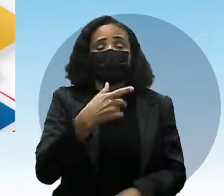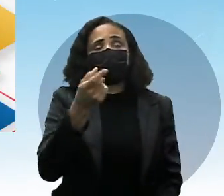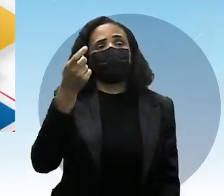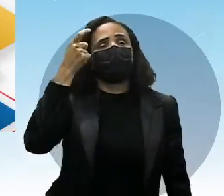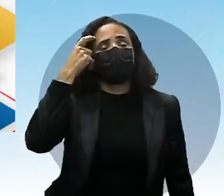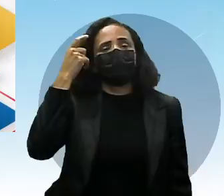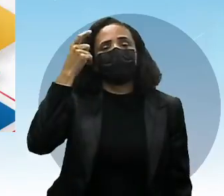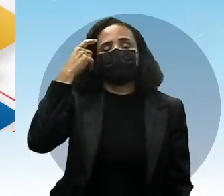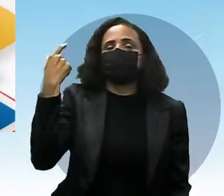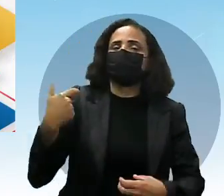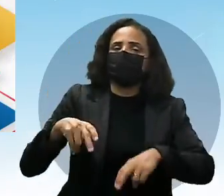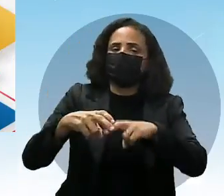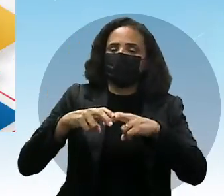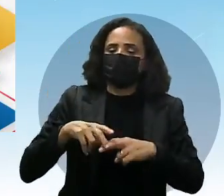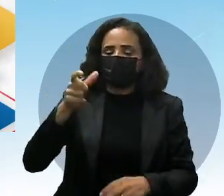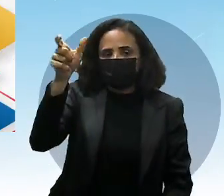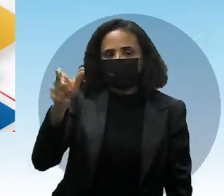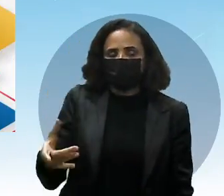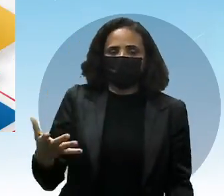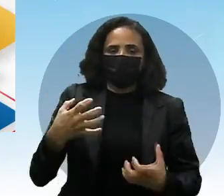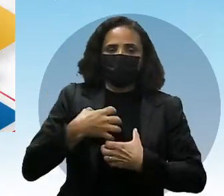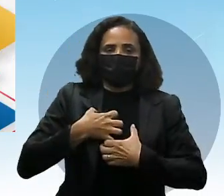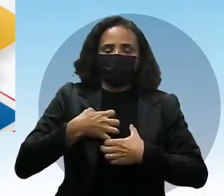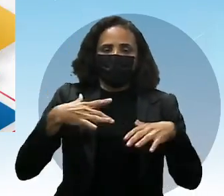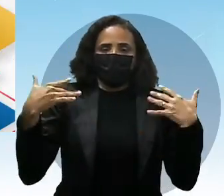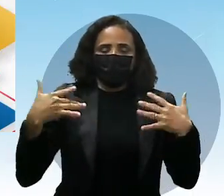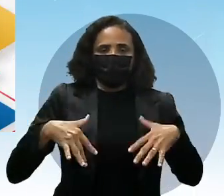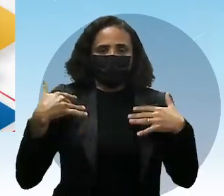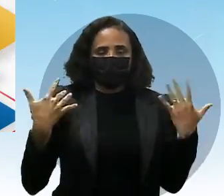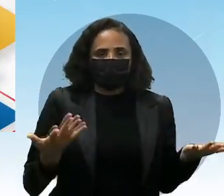Eu acho que por isso que ela se irritou, de fato.